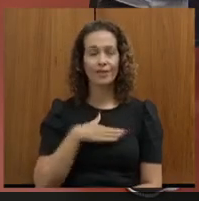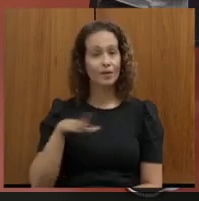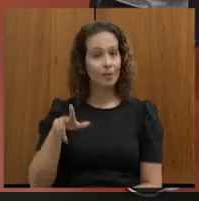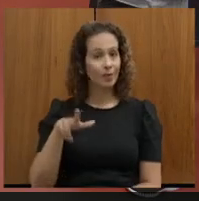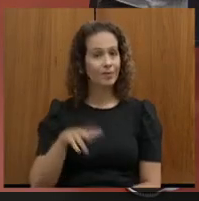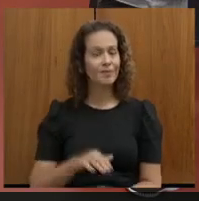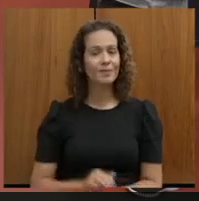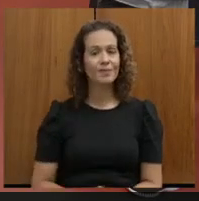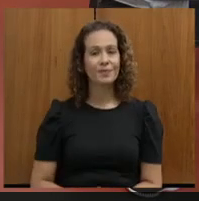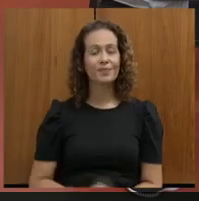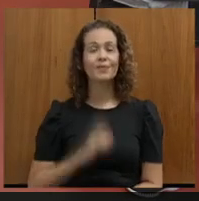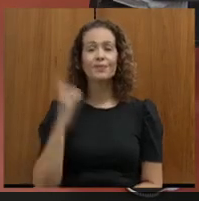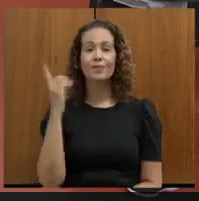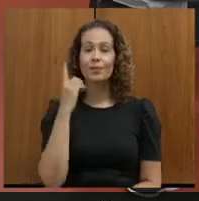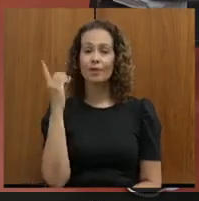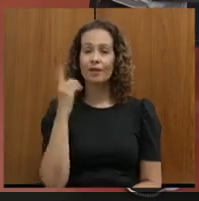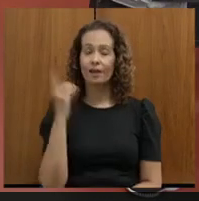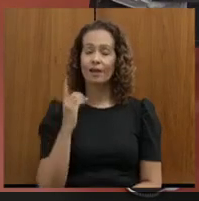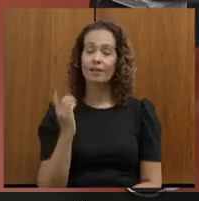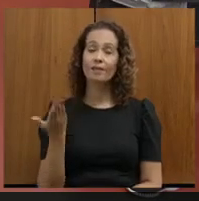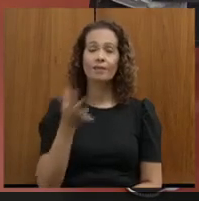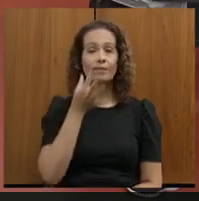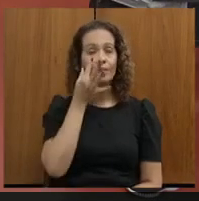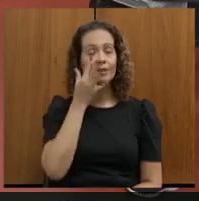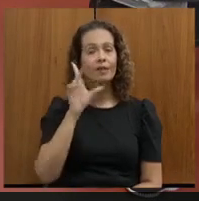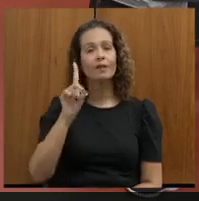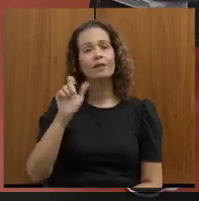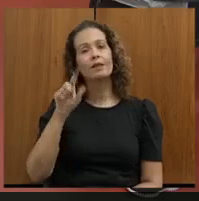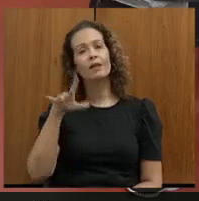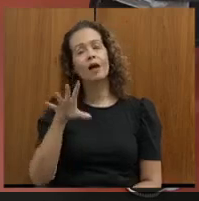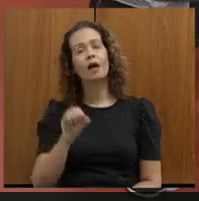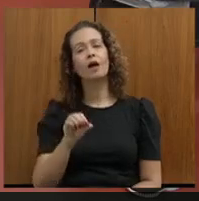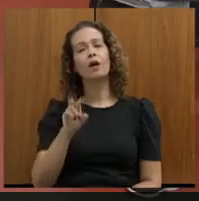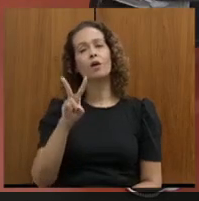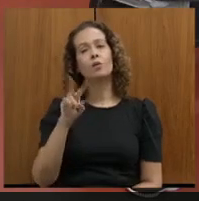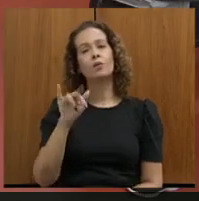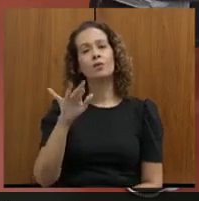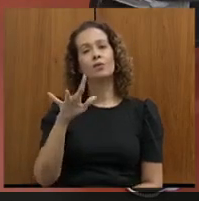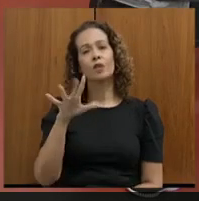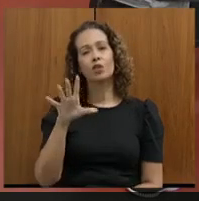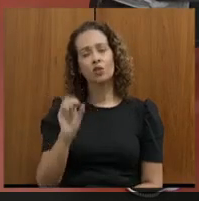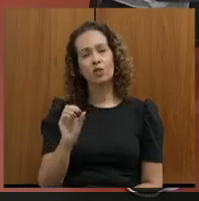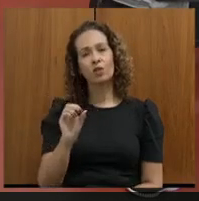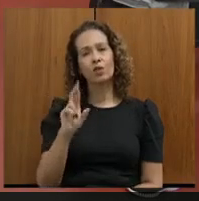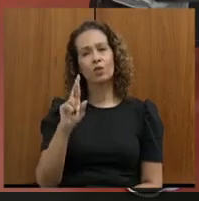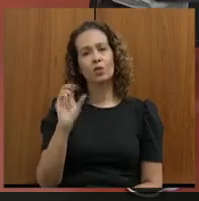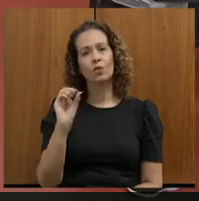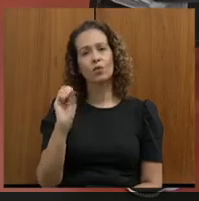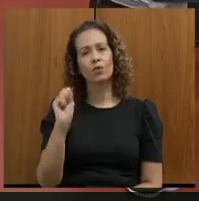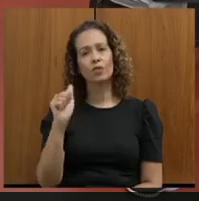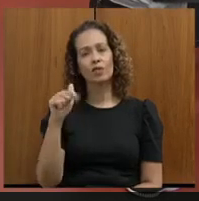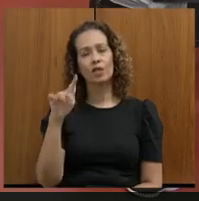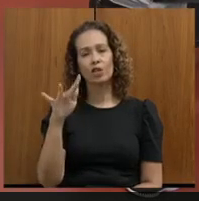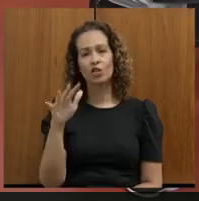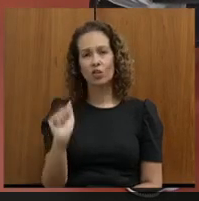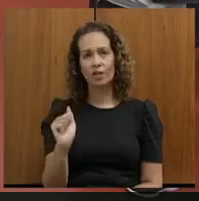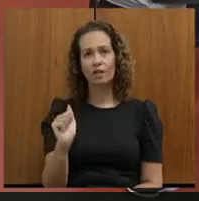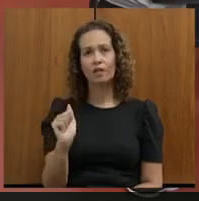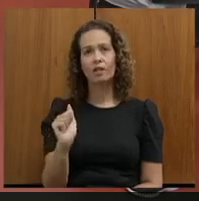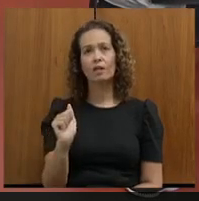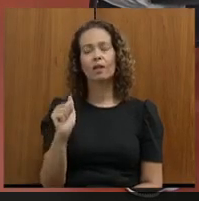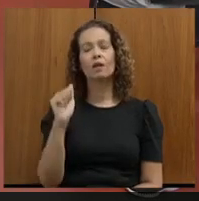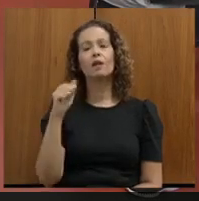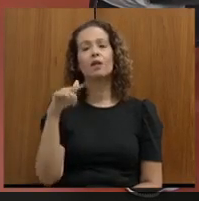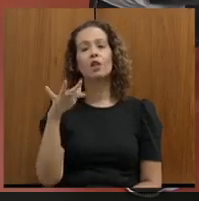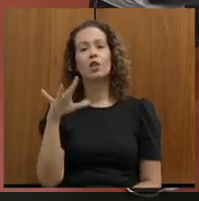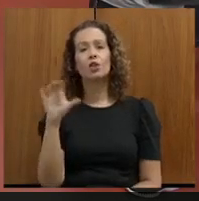nossos deputados aqui presentes, Dalmo, Virgílio, Rosângela Reis, Antônio Casarante, nosso vice